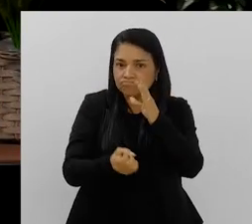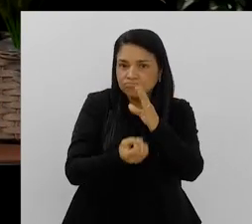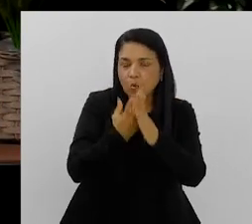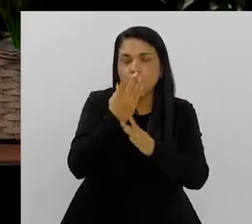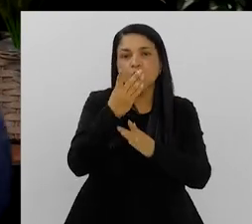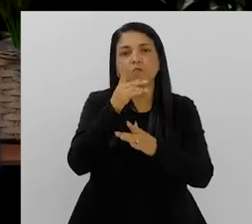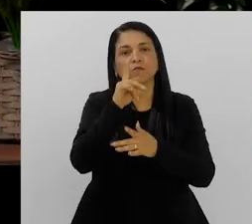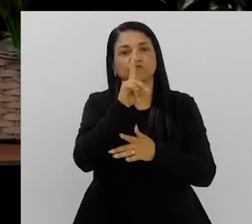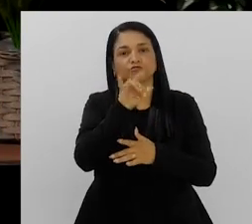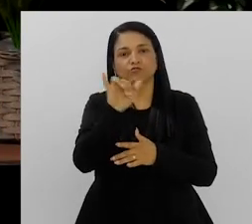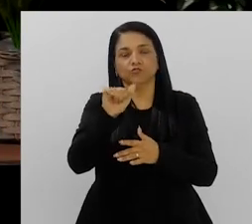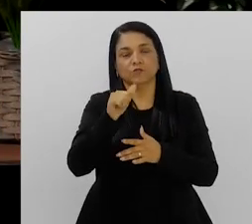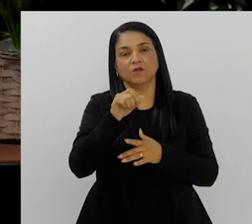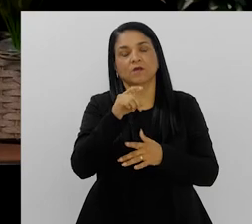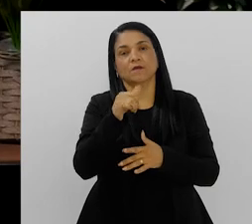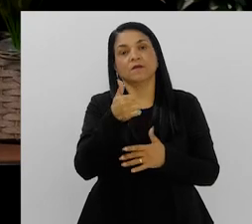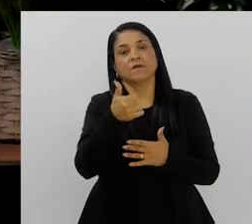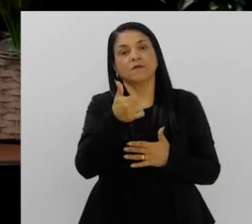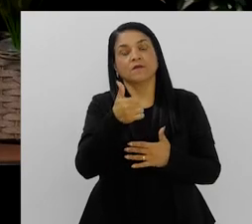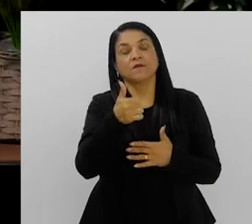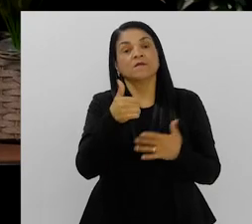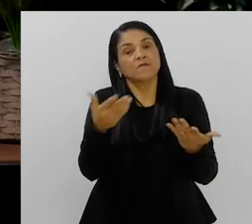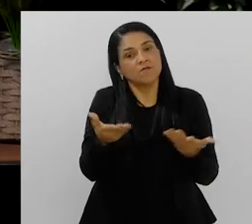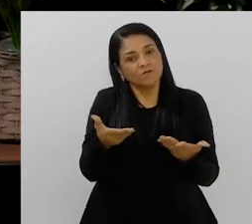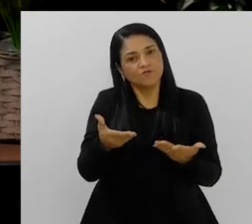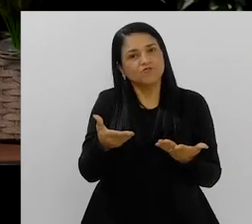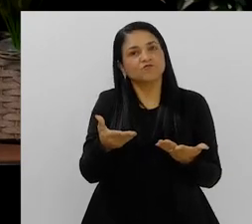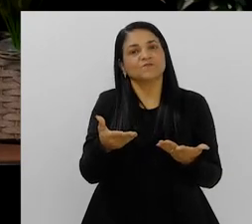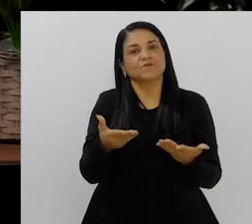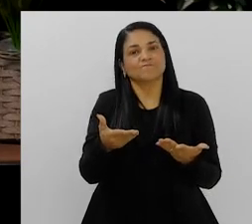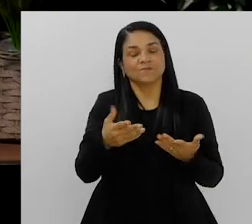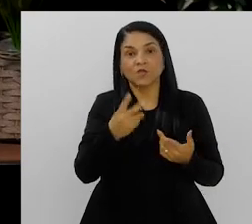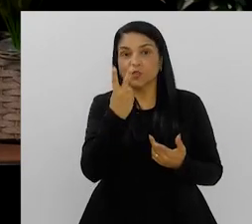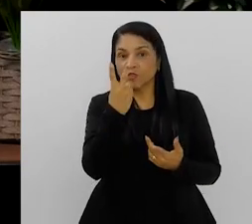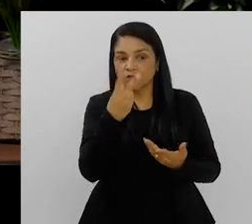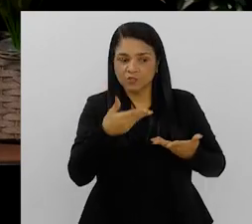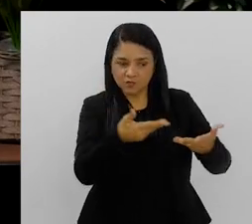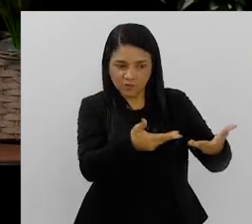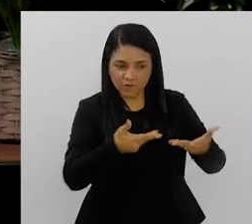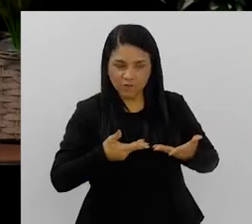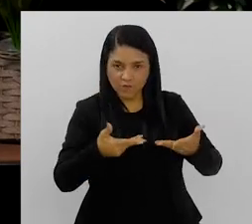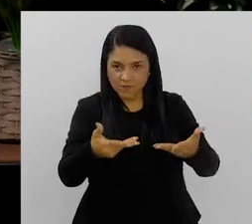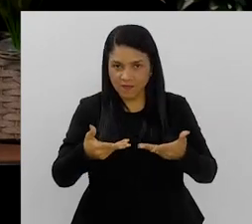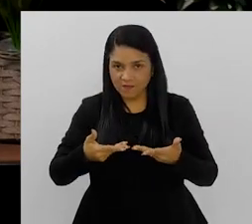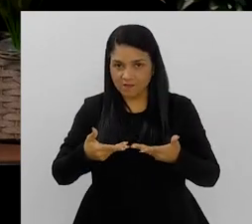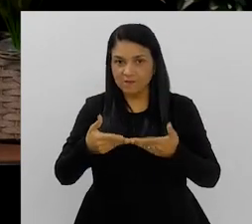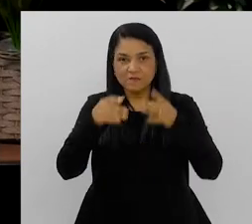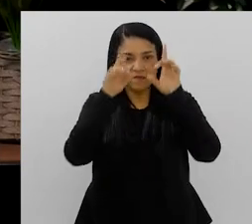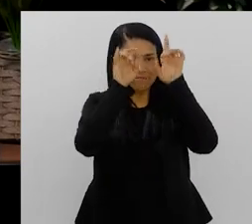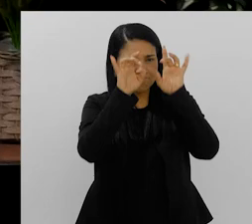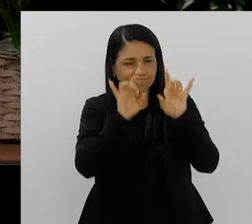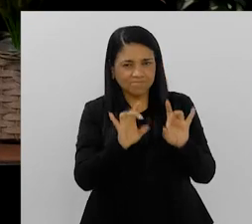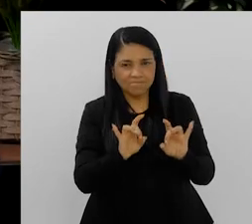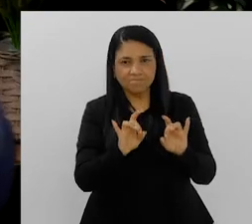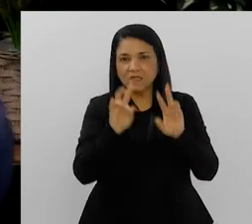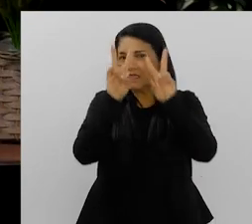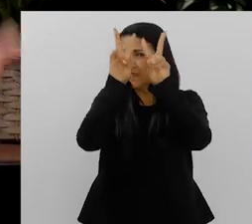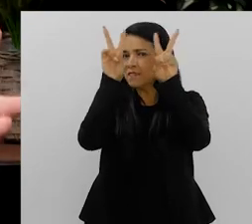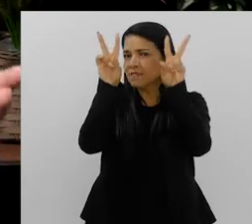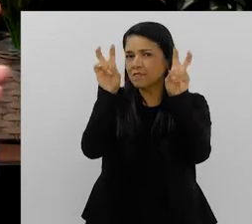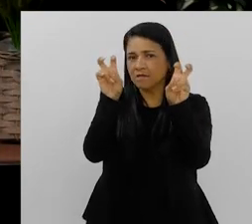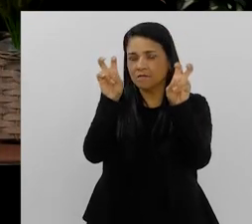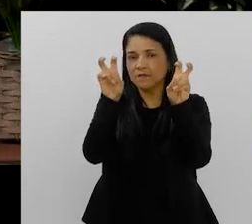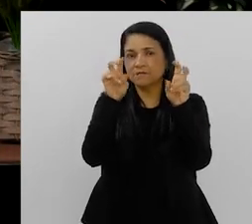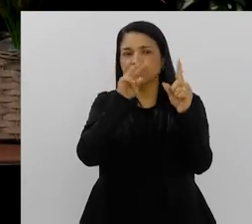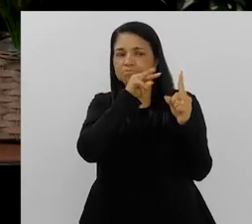um tema que é caríssimo para todos nós e para isso a gente trouxe aqui dois convidados, dois convidados especialistas nesse